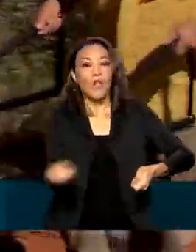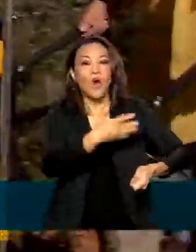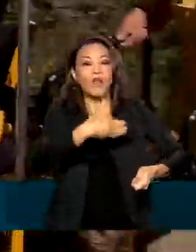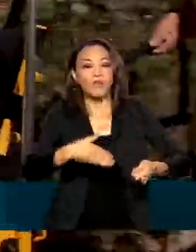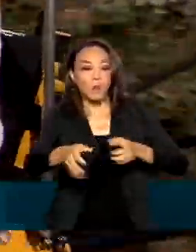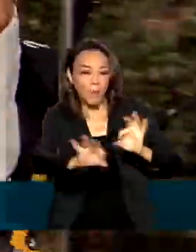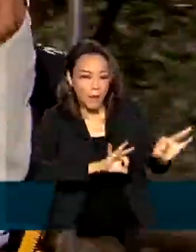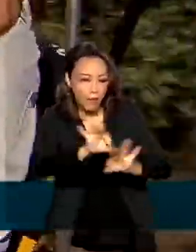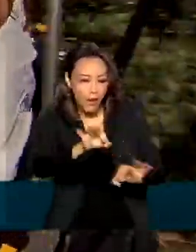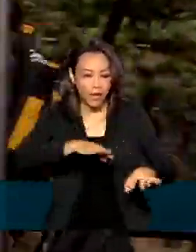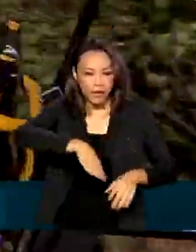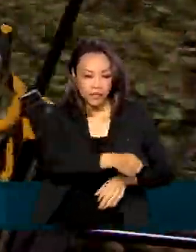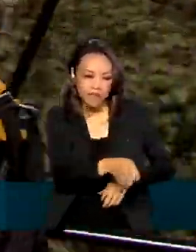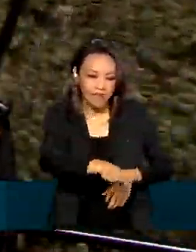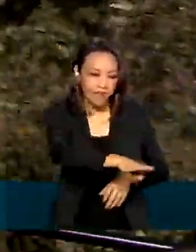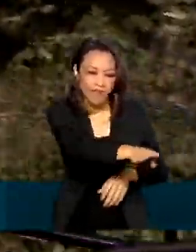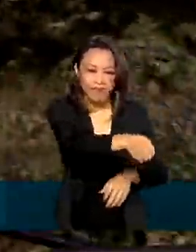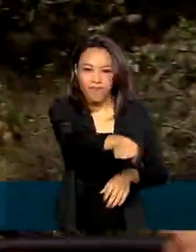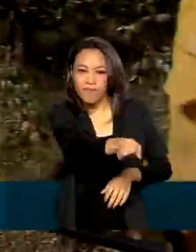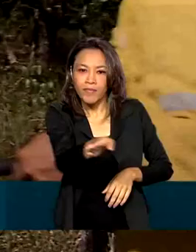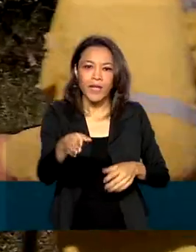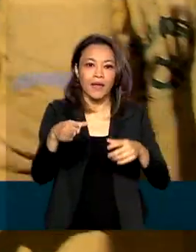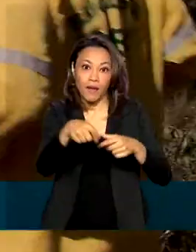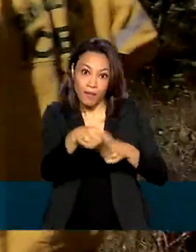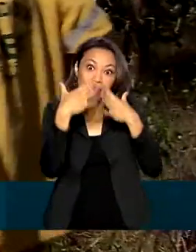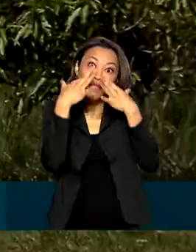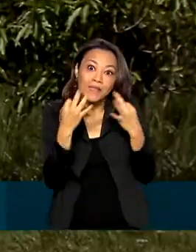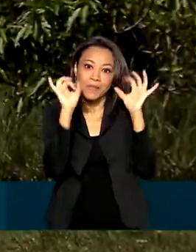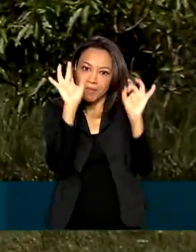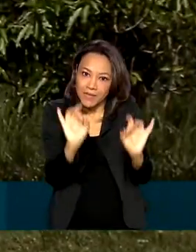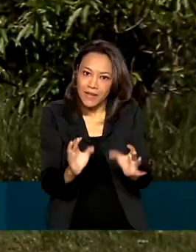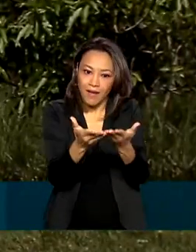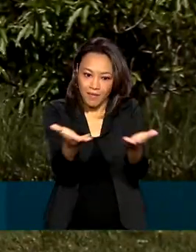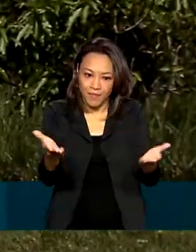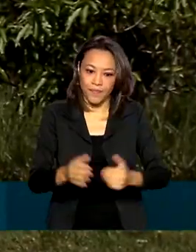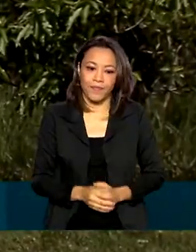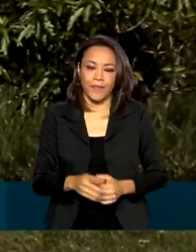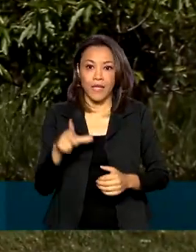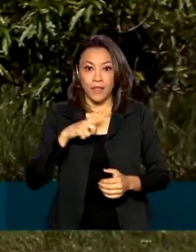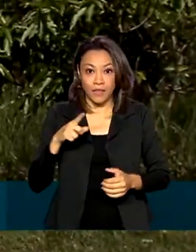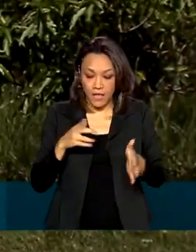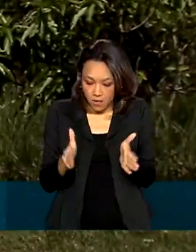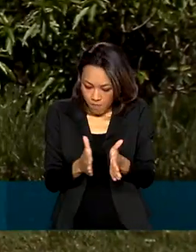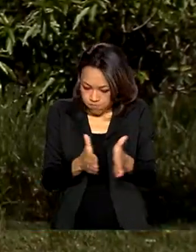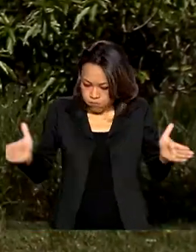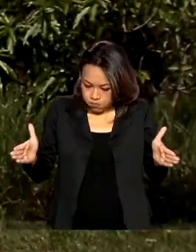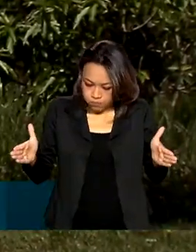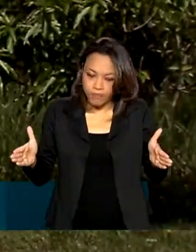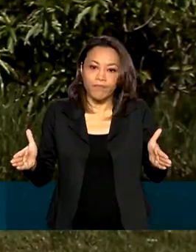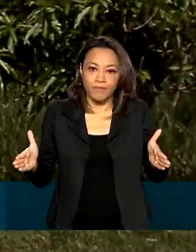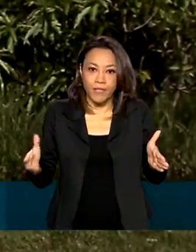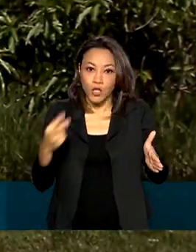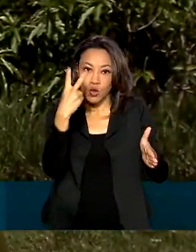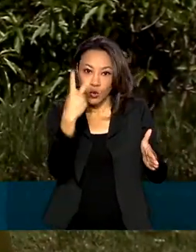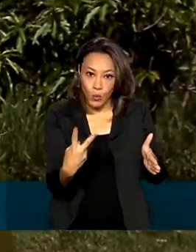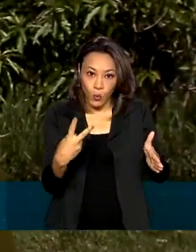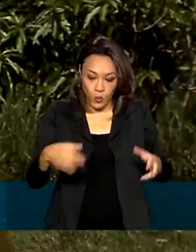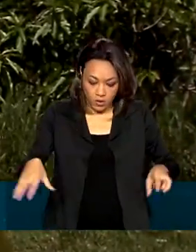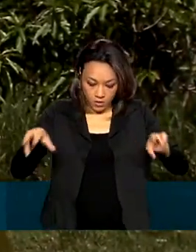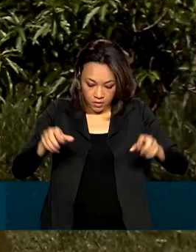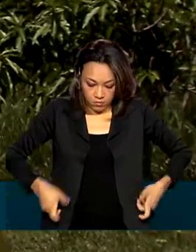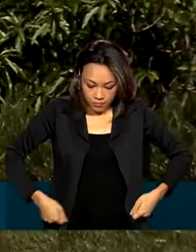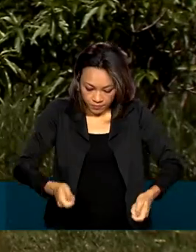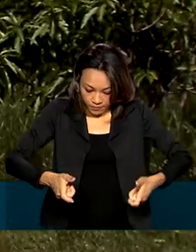para quem precisa de uma atenção toda especial. Ela tem uma largura maior para permitir que passem duas cadeiras de